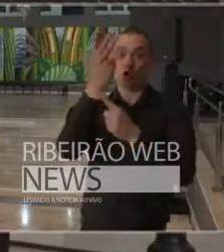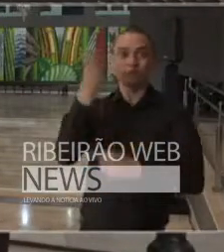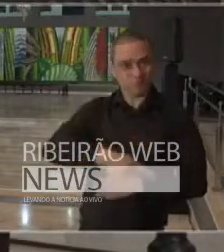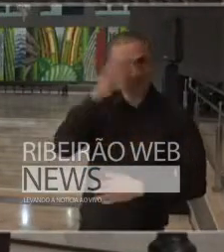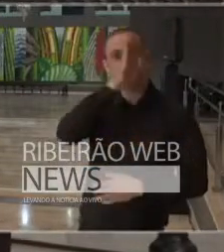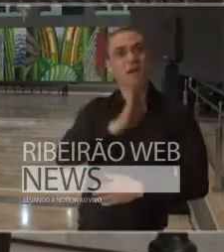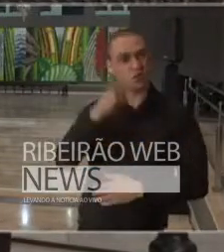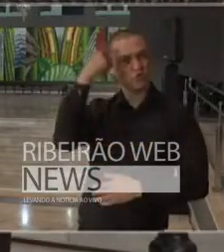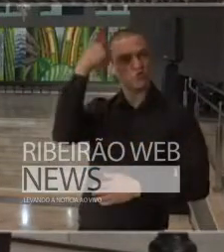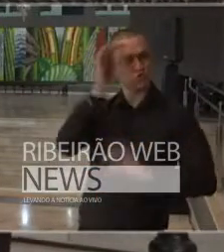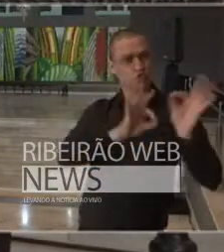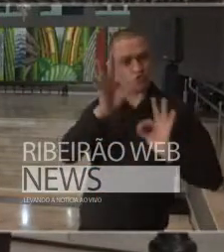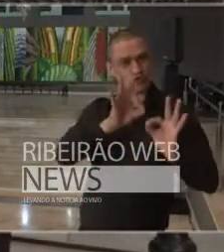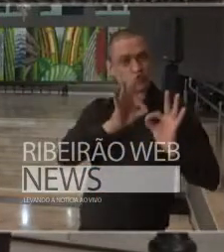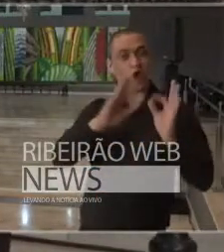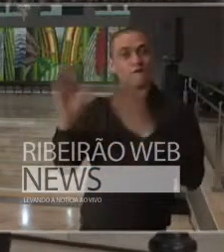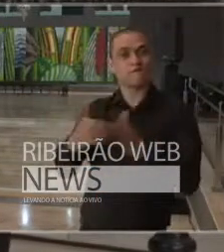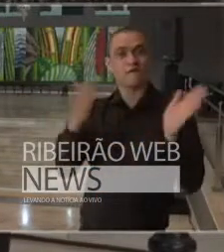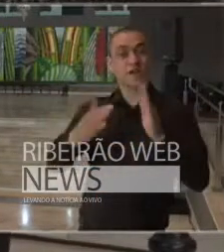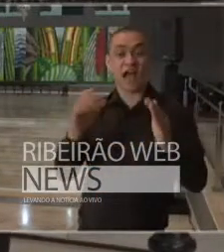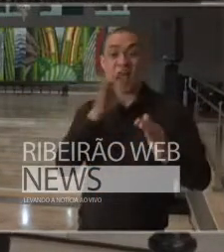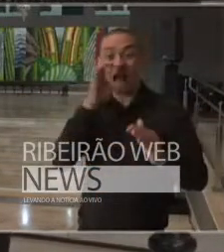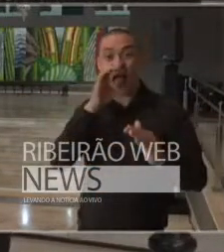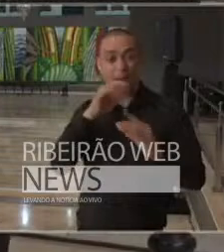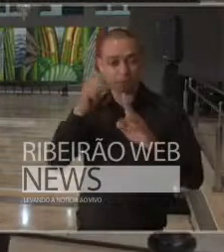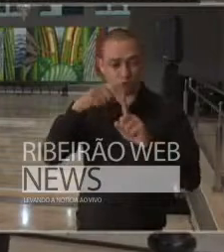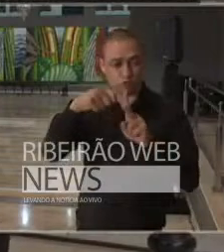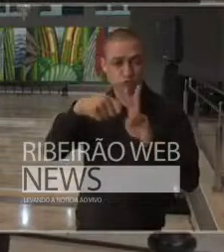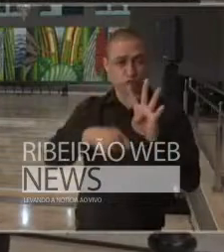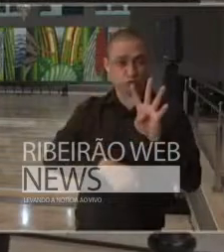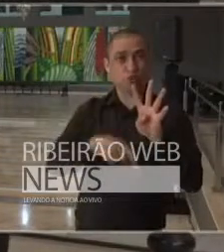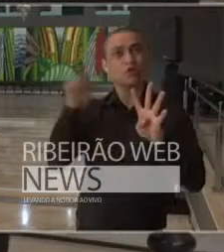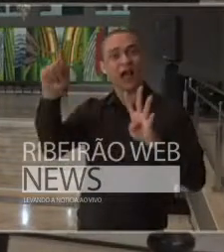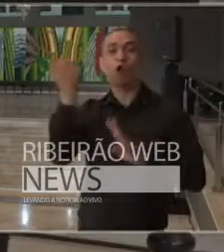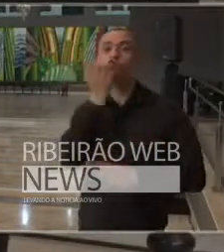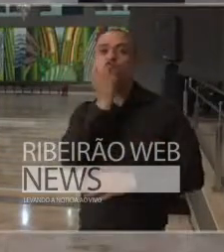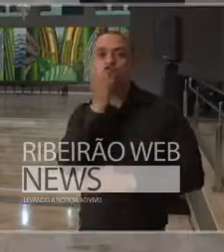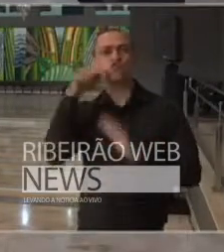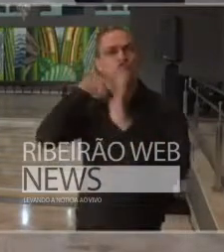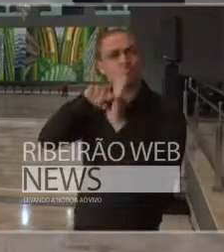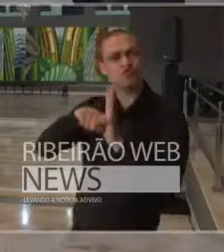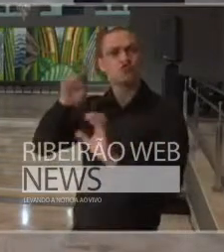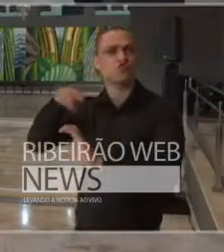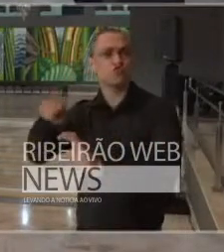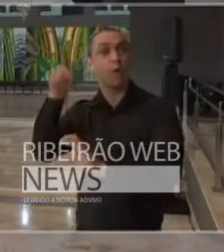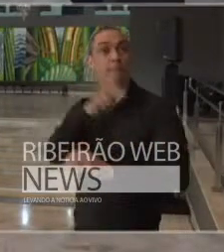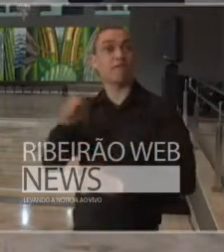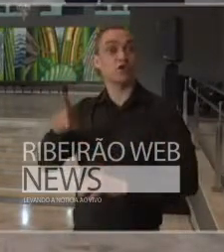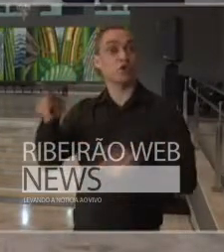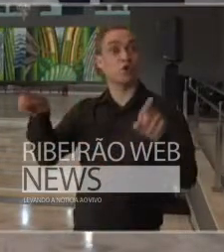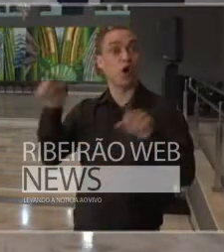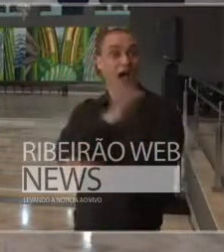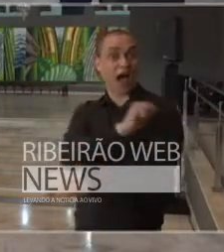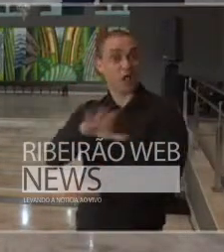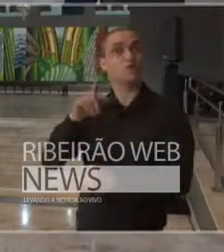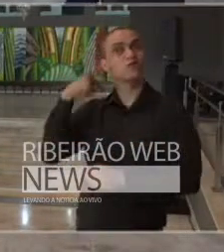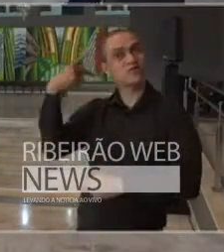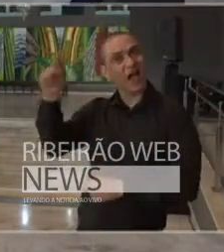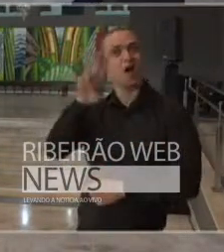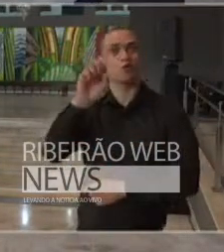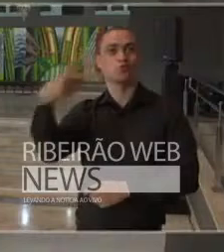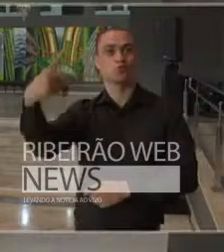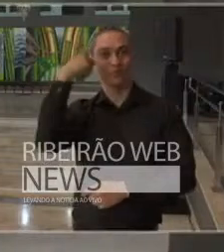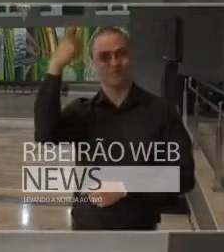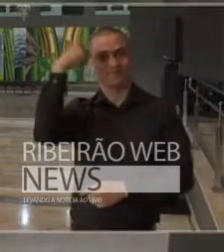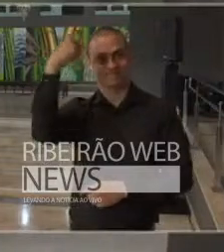necessária no desenvolvimento no prazo recorde por cientistas pesquisadores e professores da Universidade